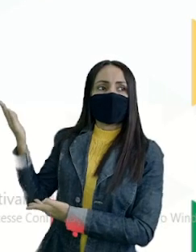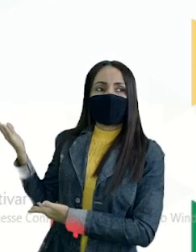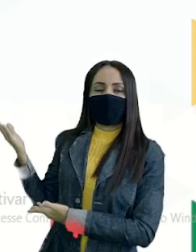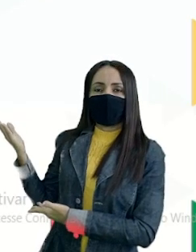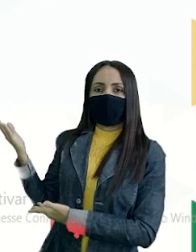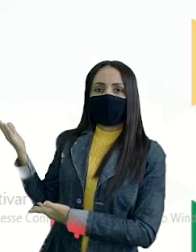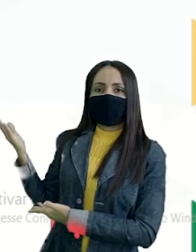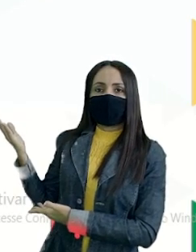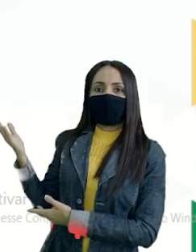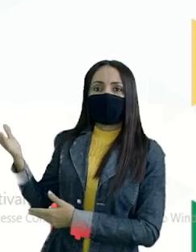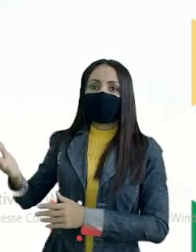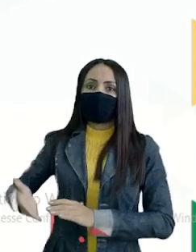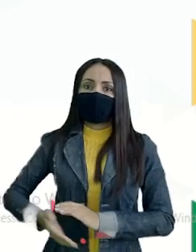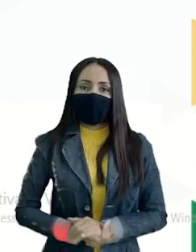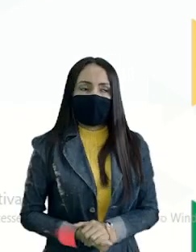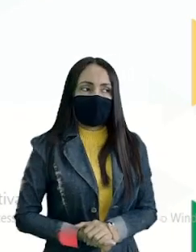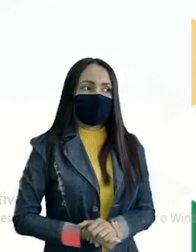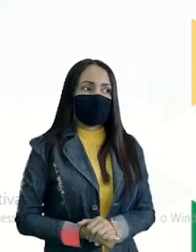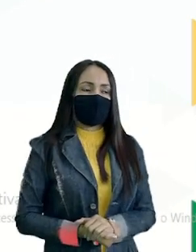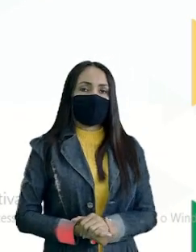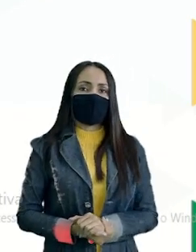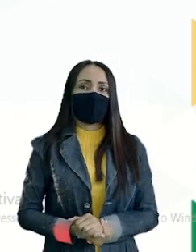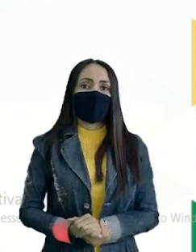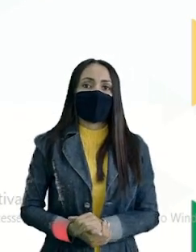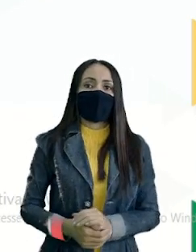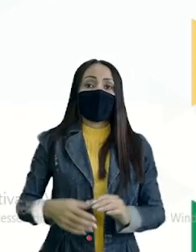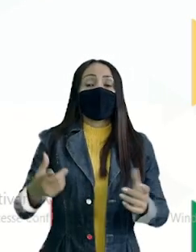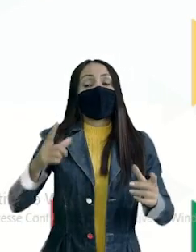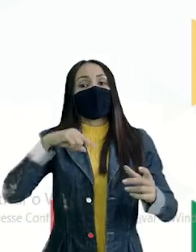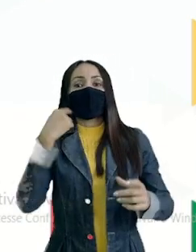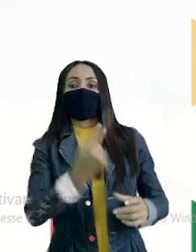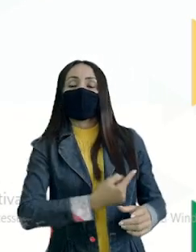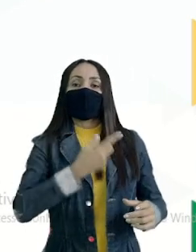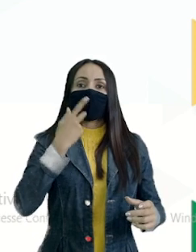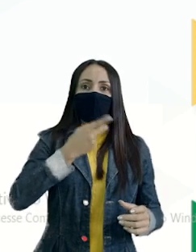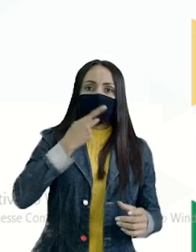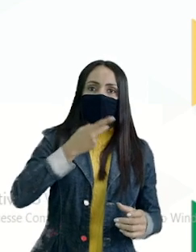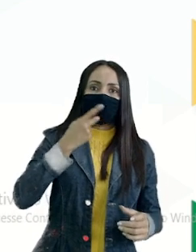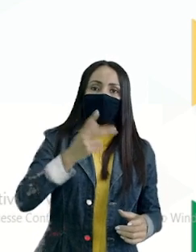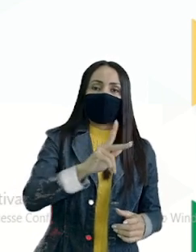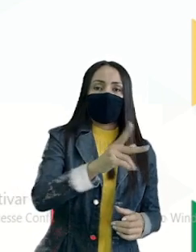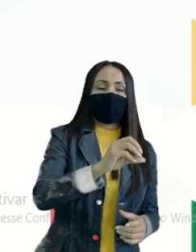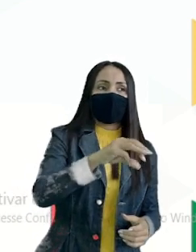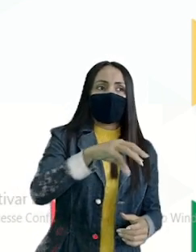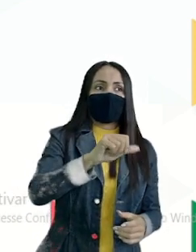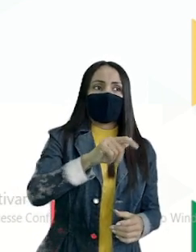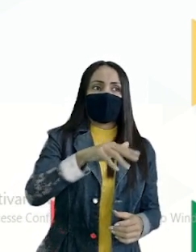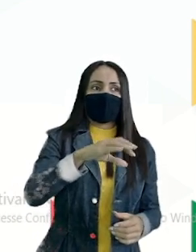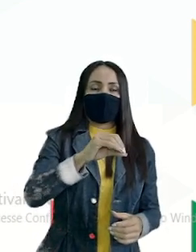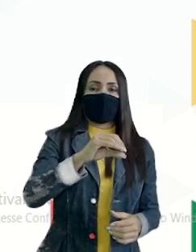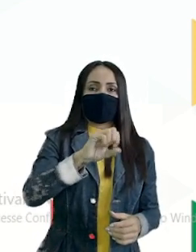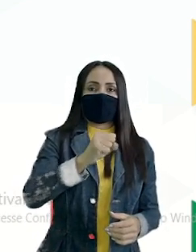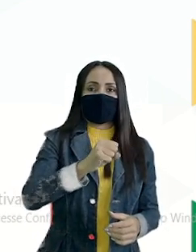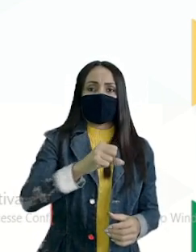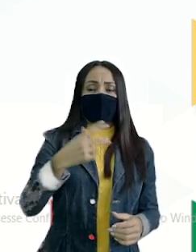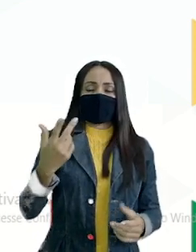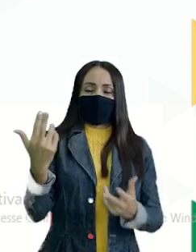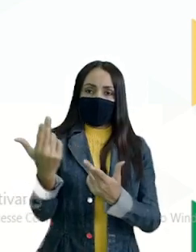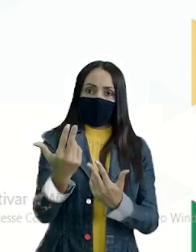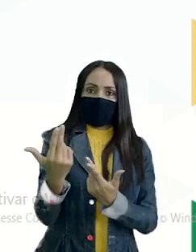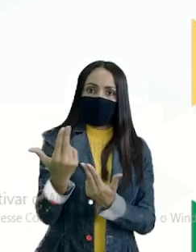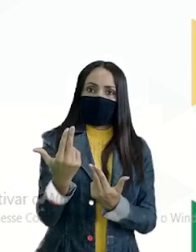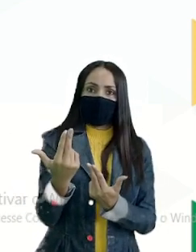Homógrafos E homófonos Quando nós falamos de homógrafos São palavras iguais